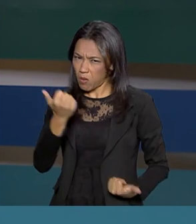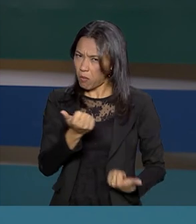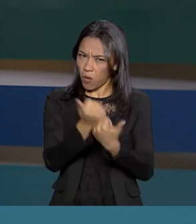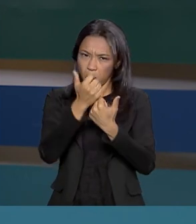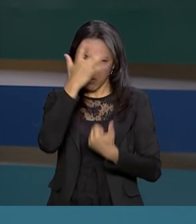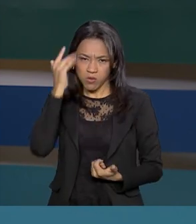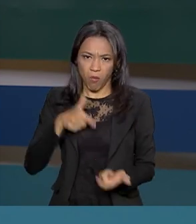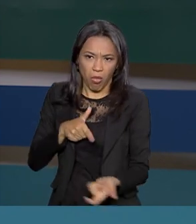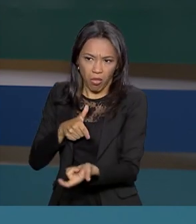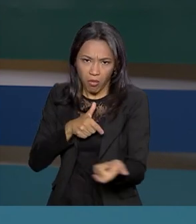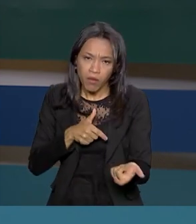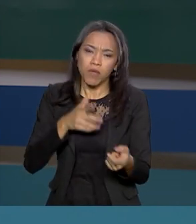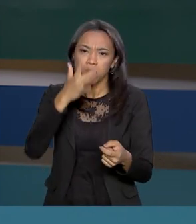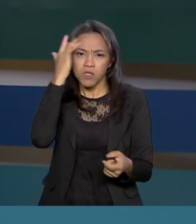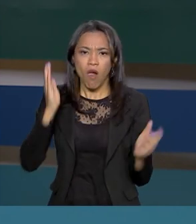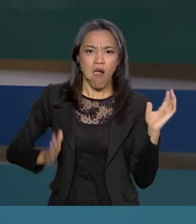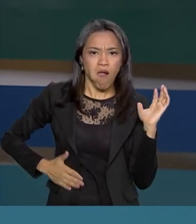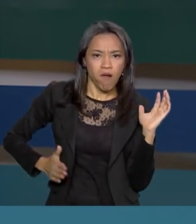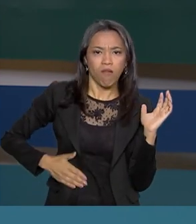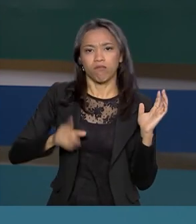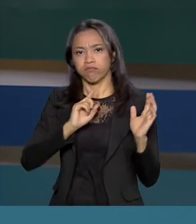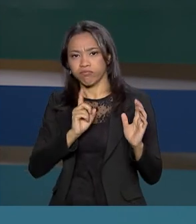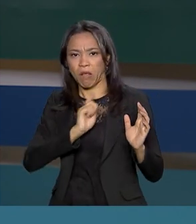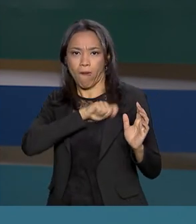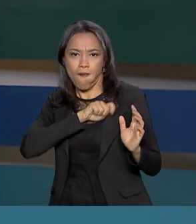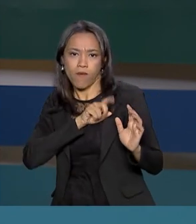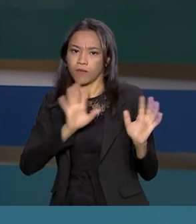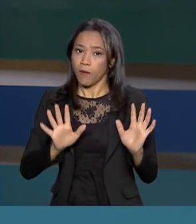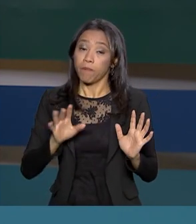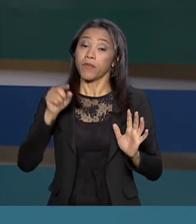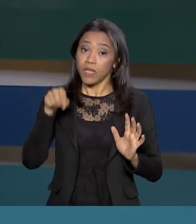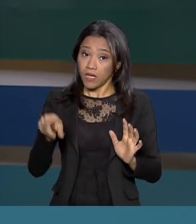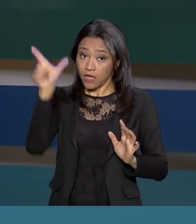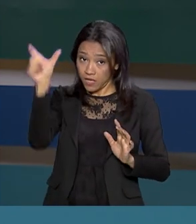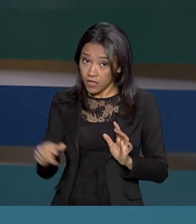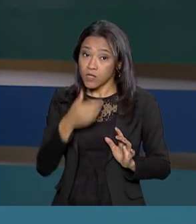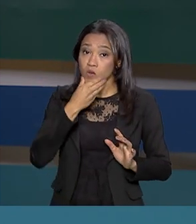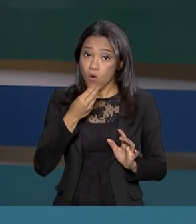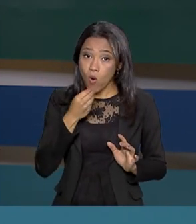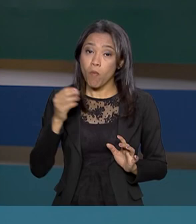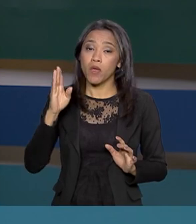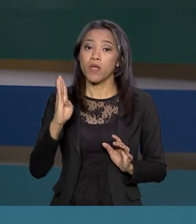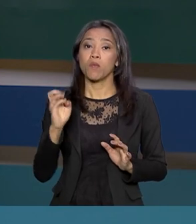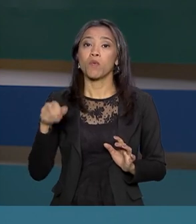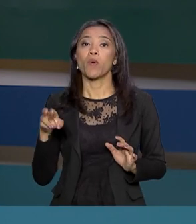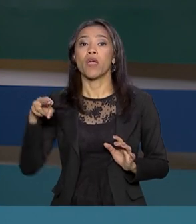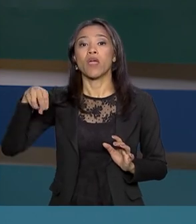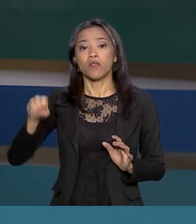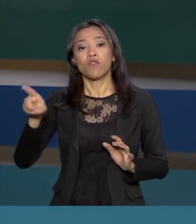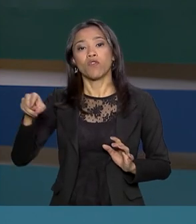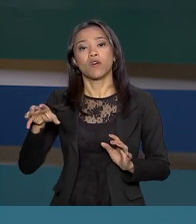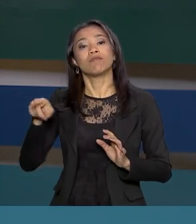Ele ainda lembrou que em 1991, Norambuena foi condenado no Chile pelo assassinato do senador Jaime Guzman.